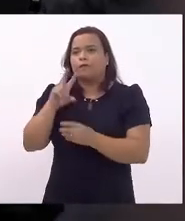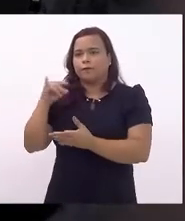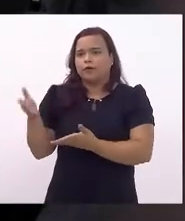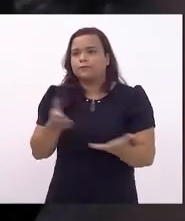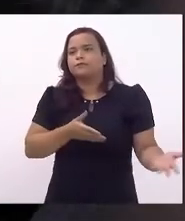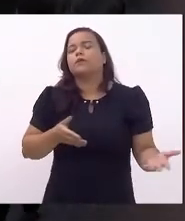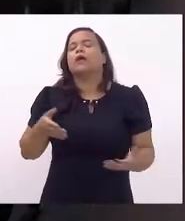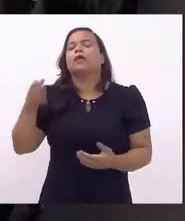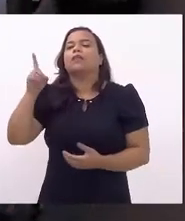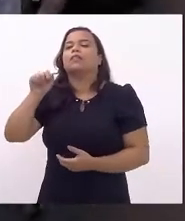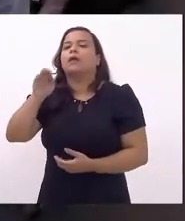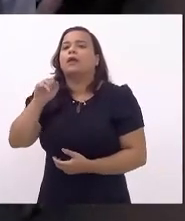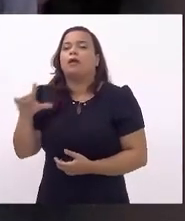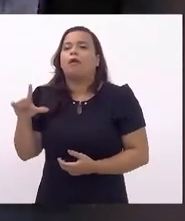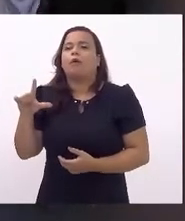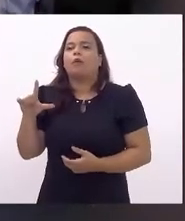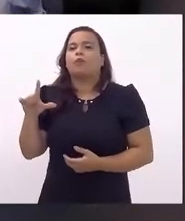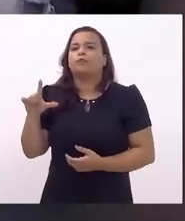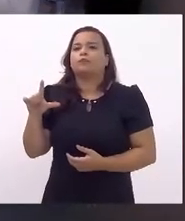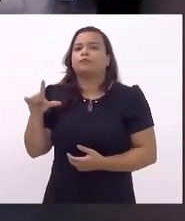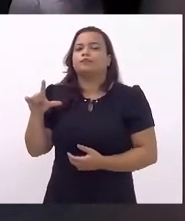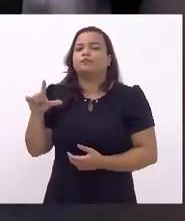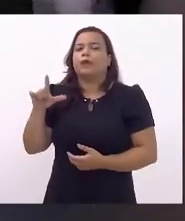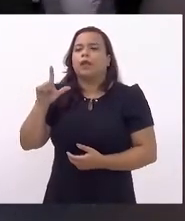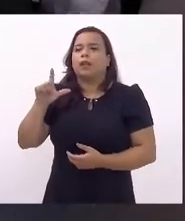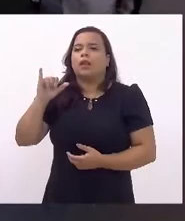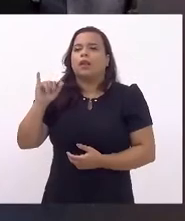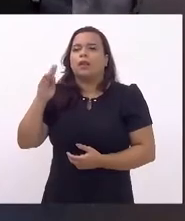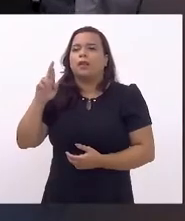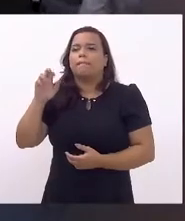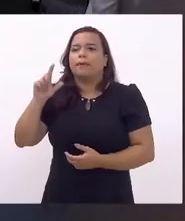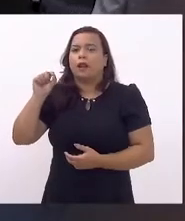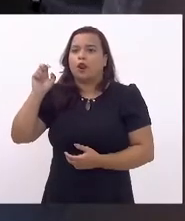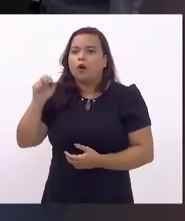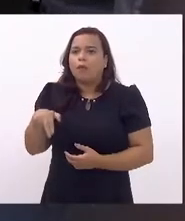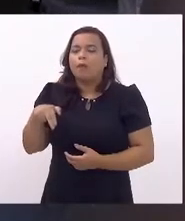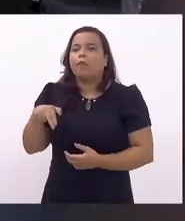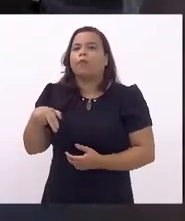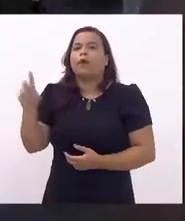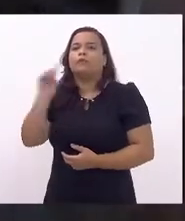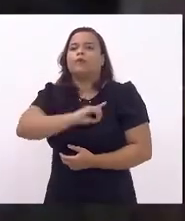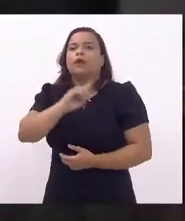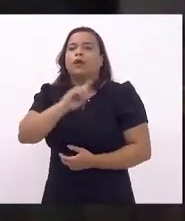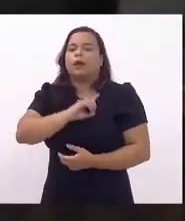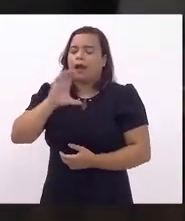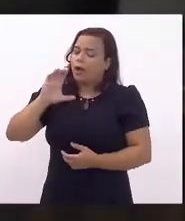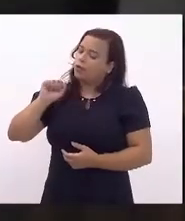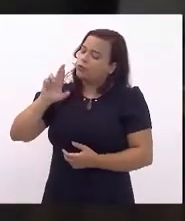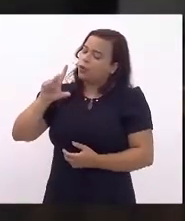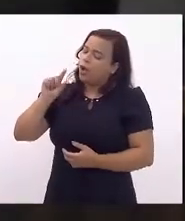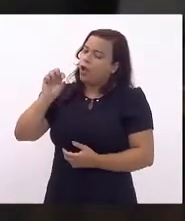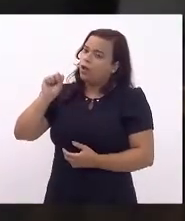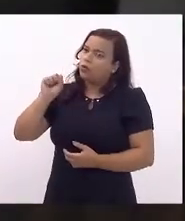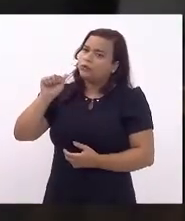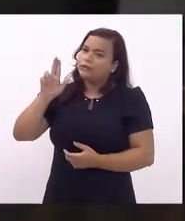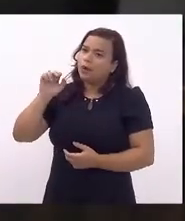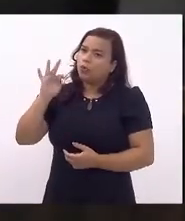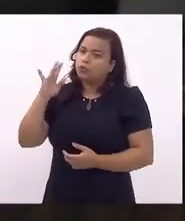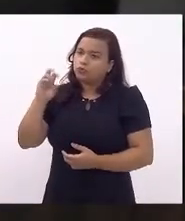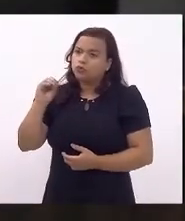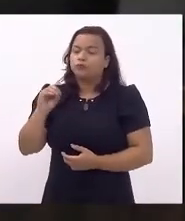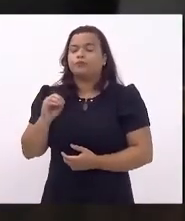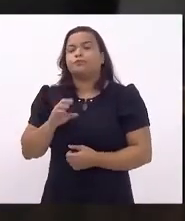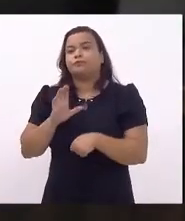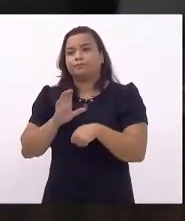deputado Daniel Librelon, deputado Daniel Librelon, deputado Delegado Carlos Augusto, deputado Delegado